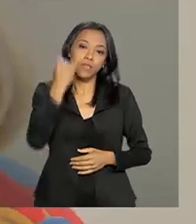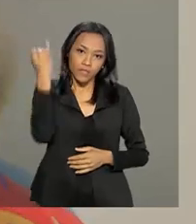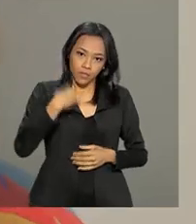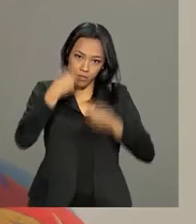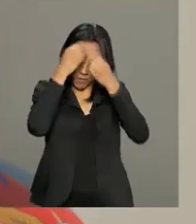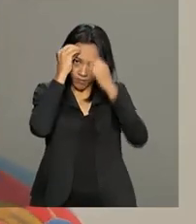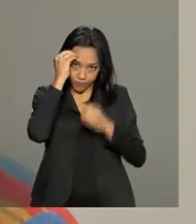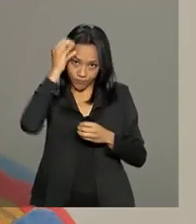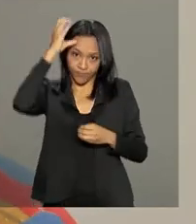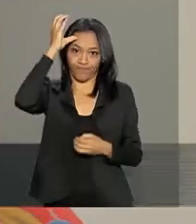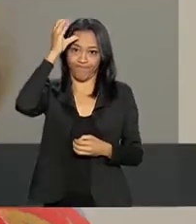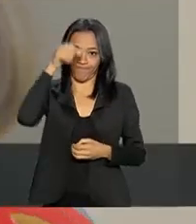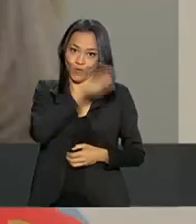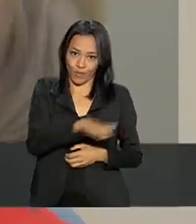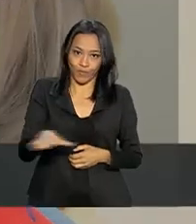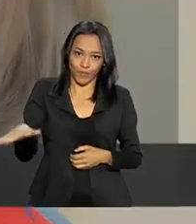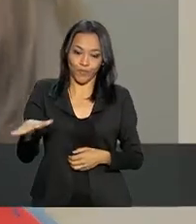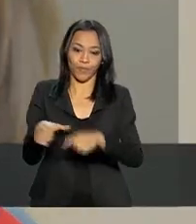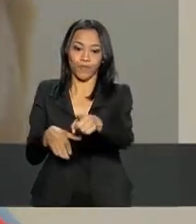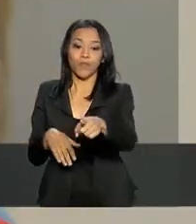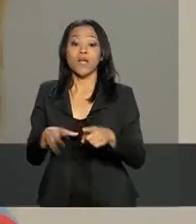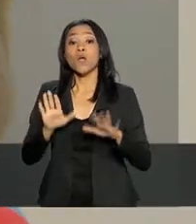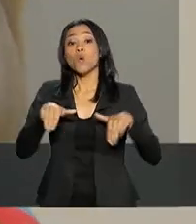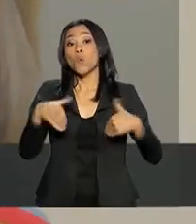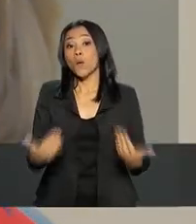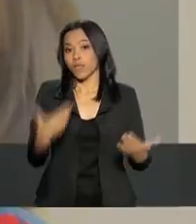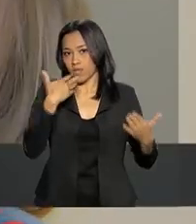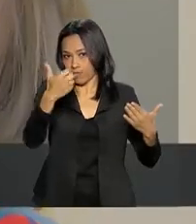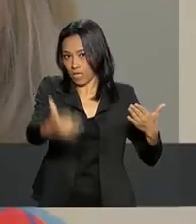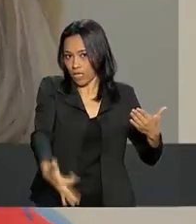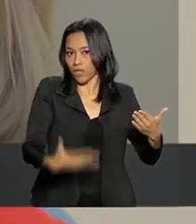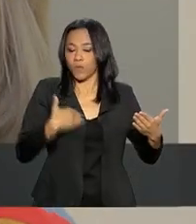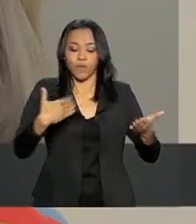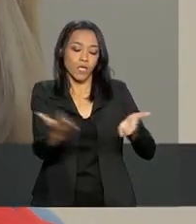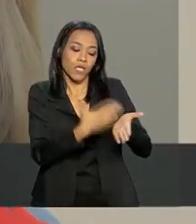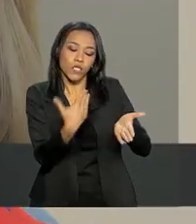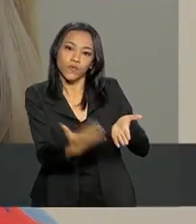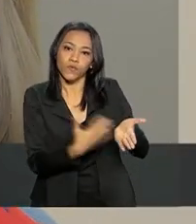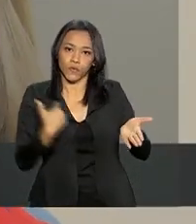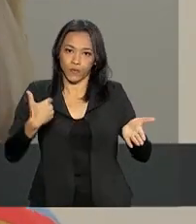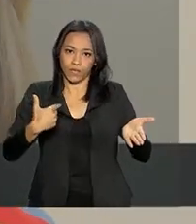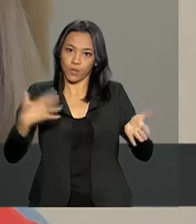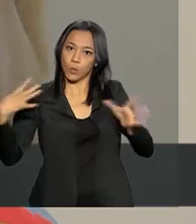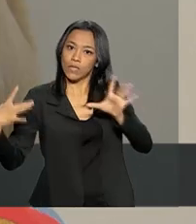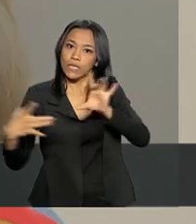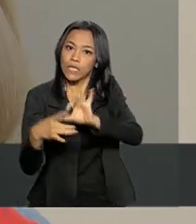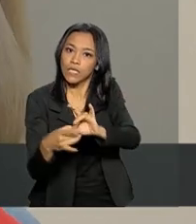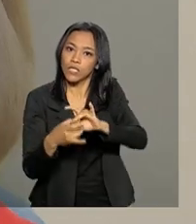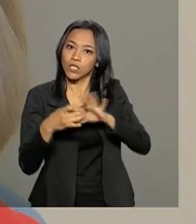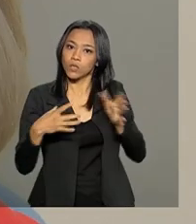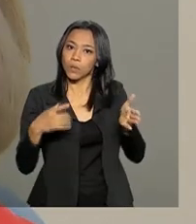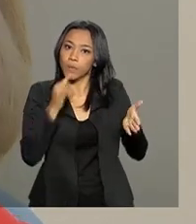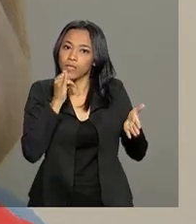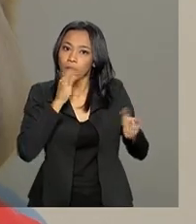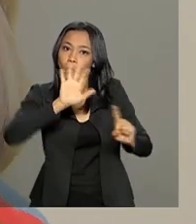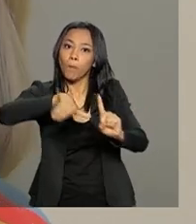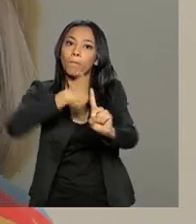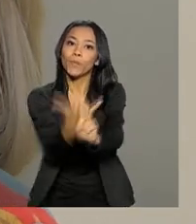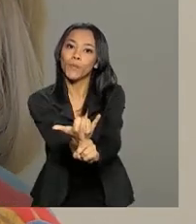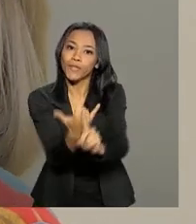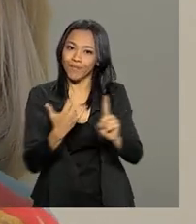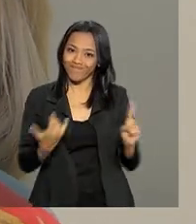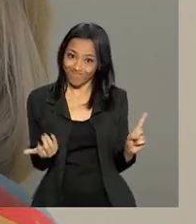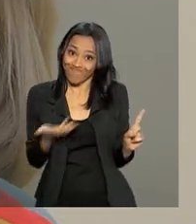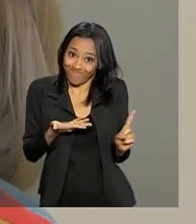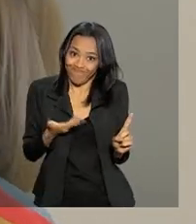aluno. Quando a gente traz um contexto de leitura de livros, em que a gente, por exemplo, trabalha bullying, então a